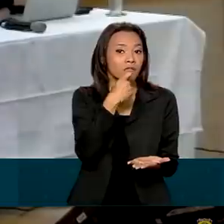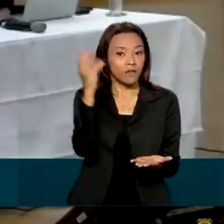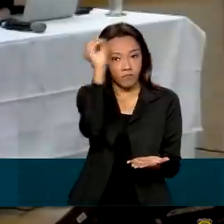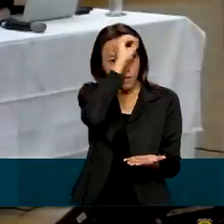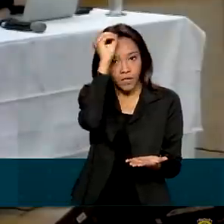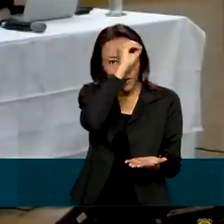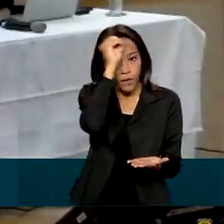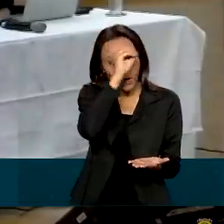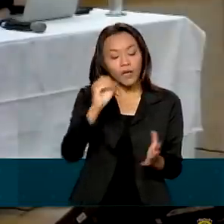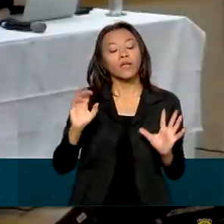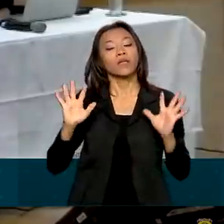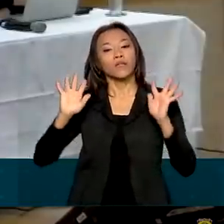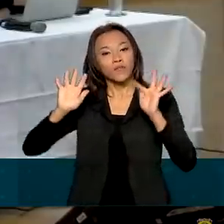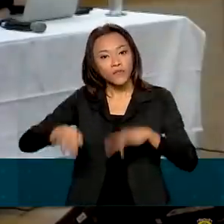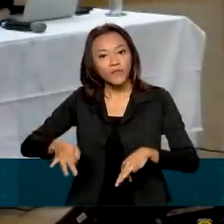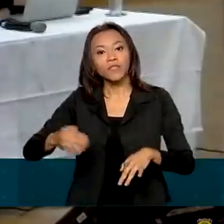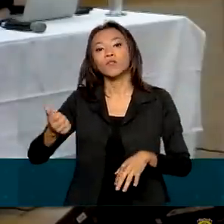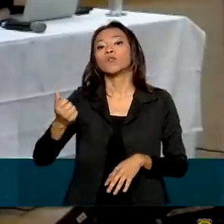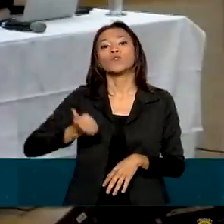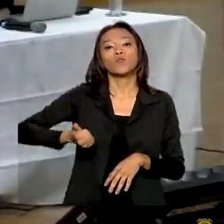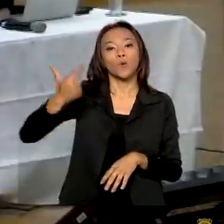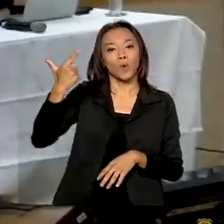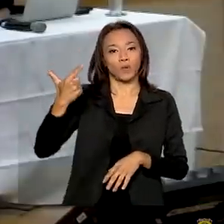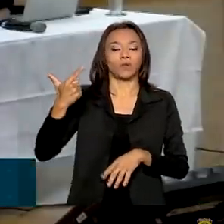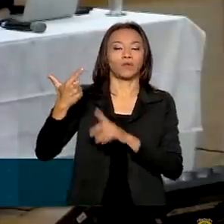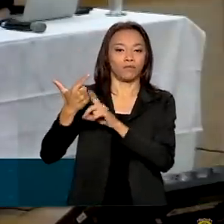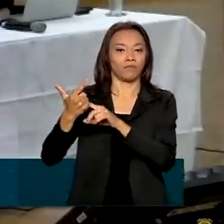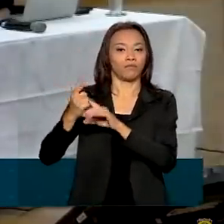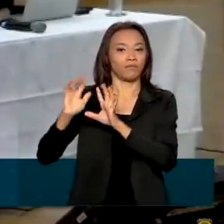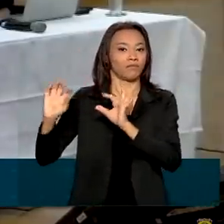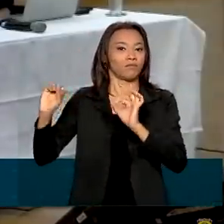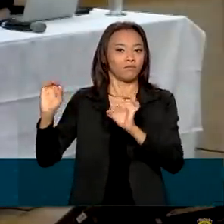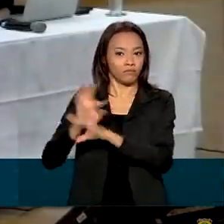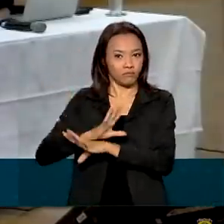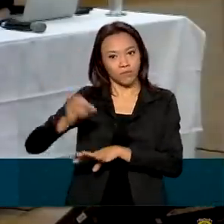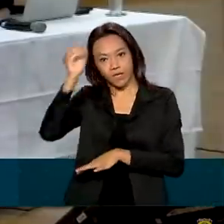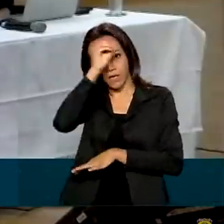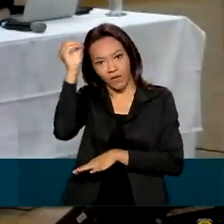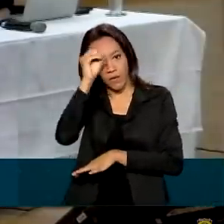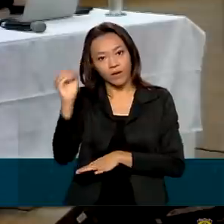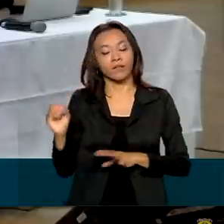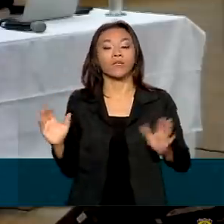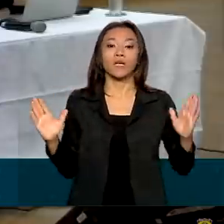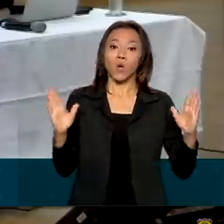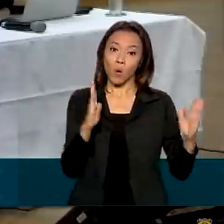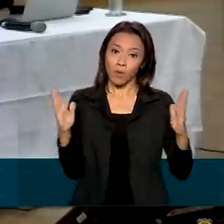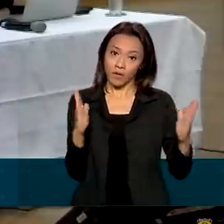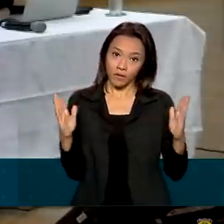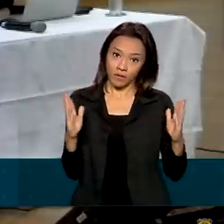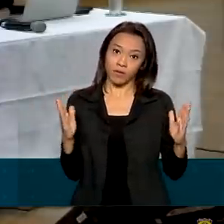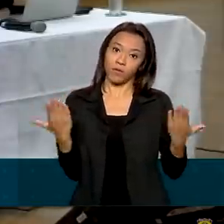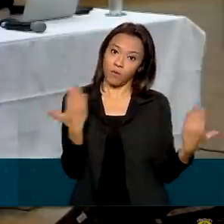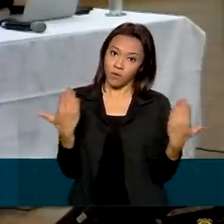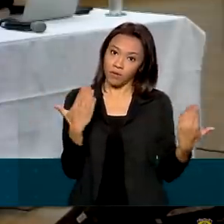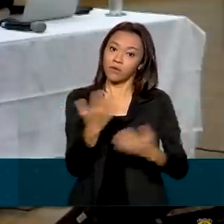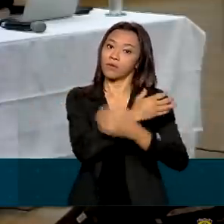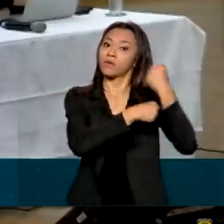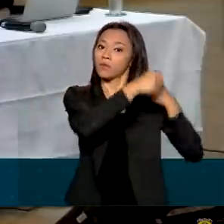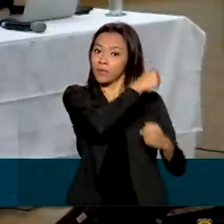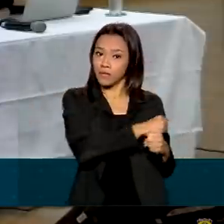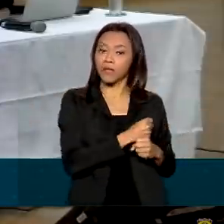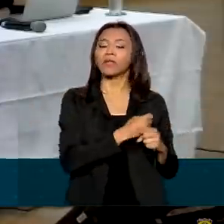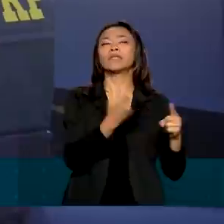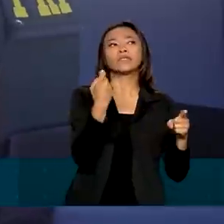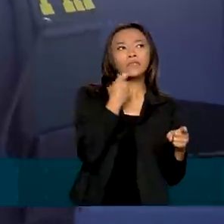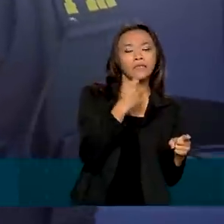se encerrou às 23h59, dia 12 do 10. E comparando-se com 2020, também pegamos o mesmo período de sexta a